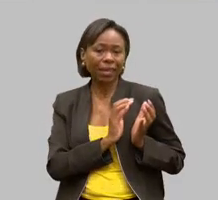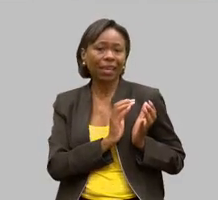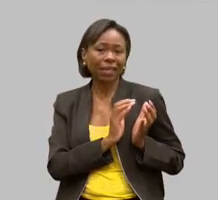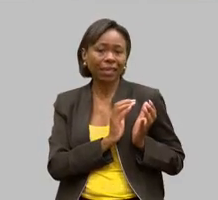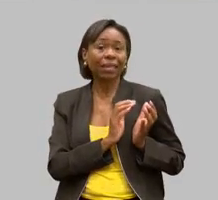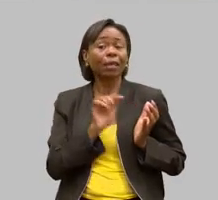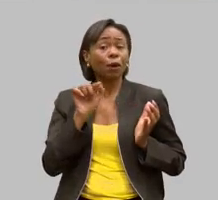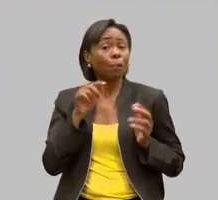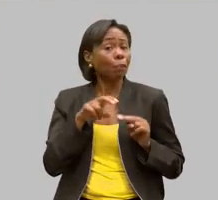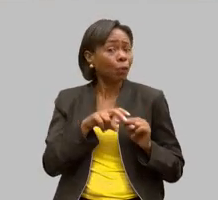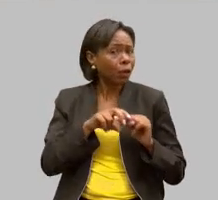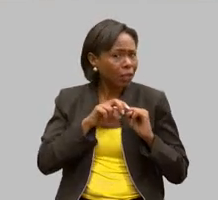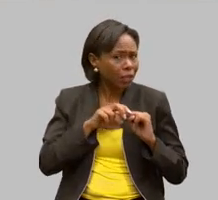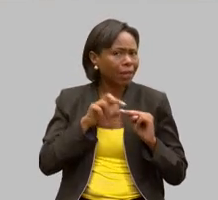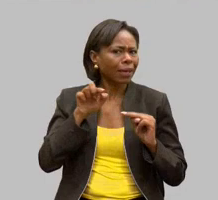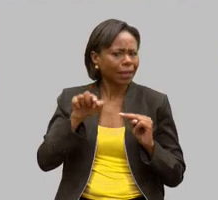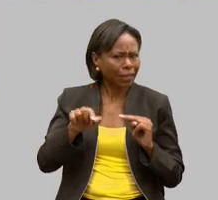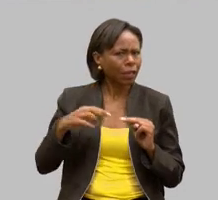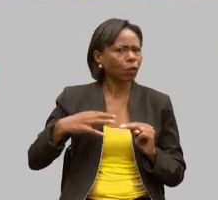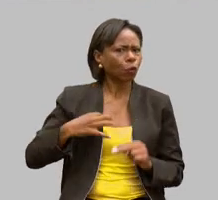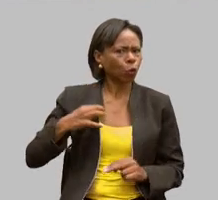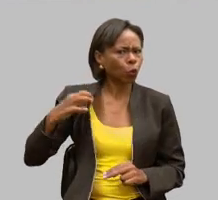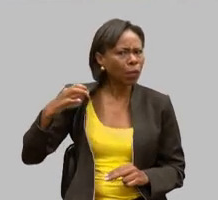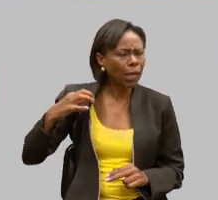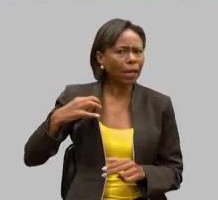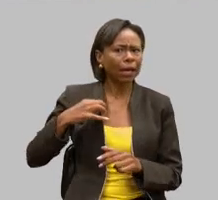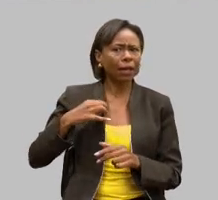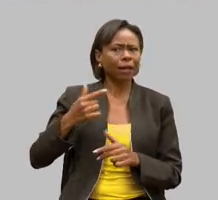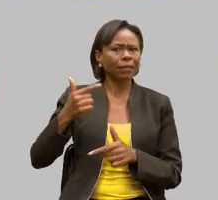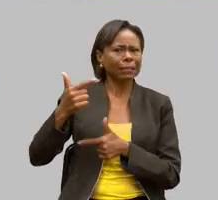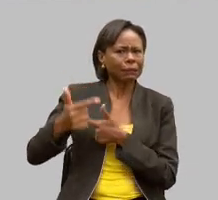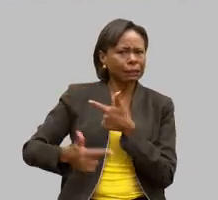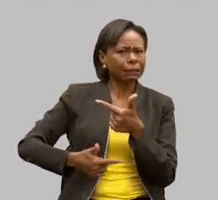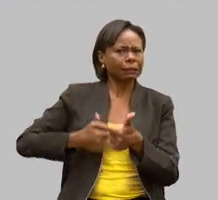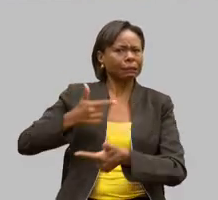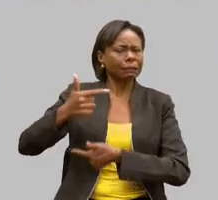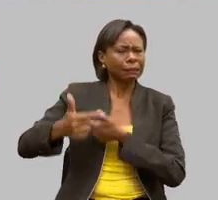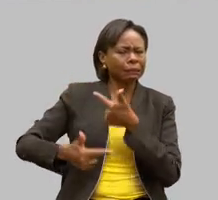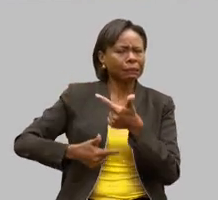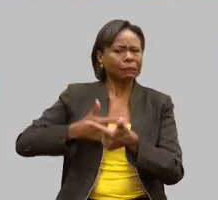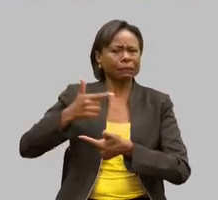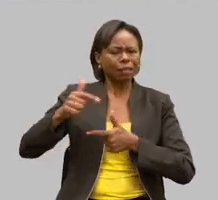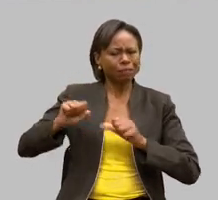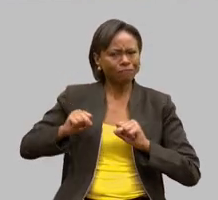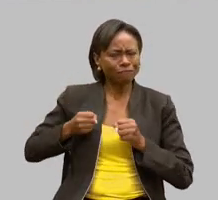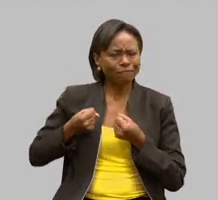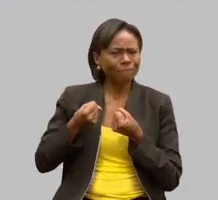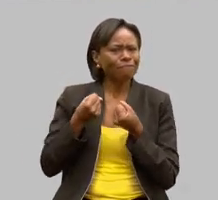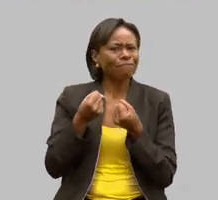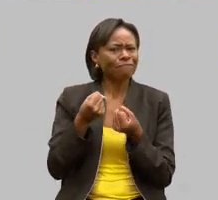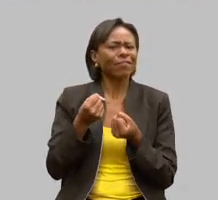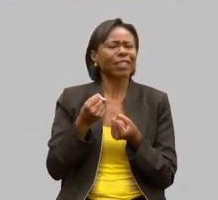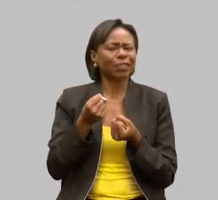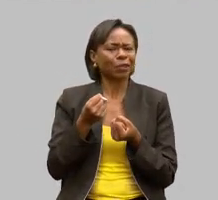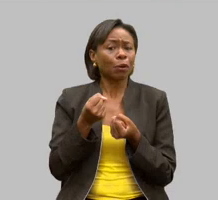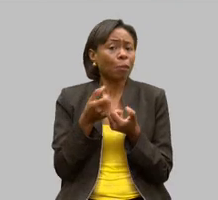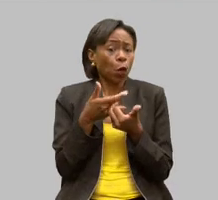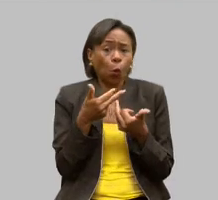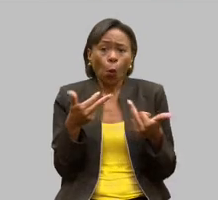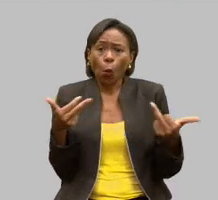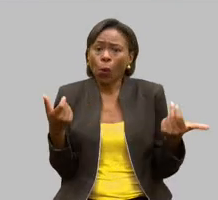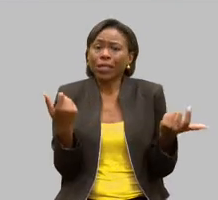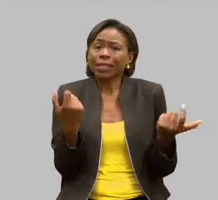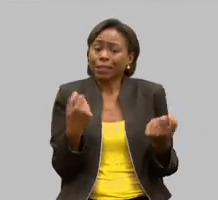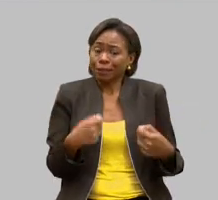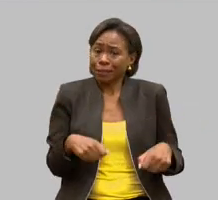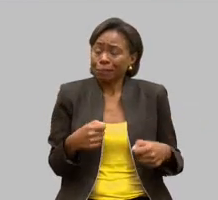voluntários, que dão o seu tempo, energia, amor para a causa nobre. São pessoas comuns, mas com corações